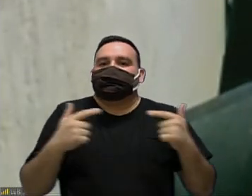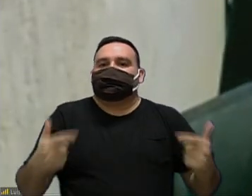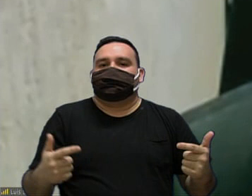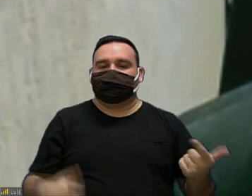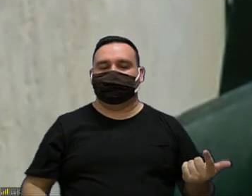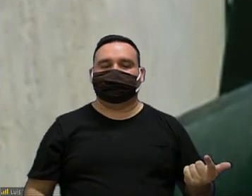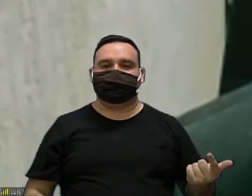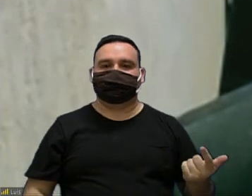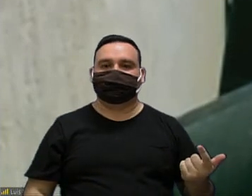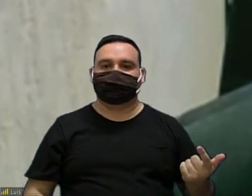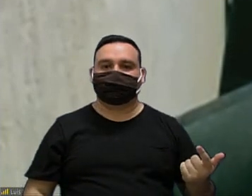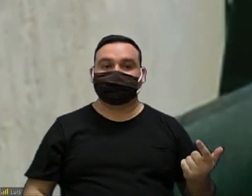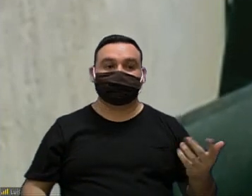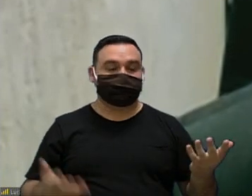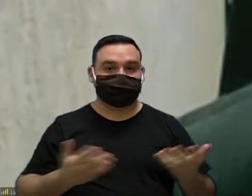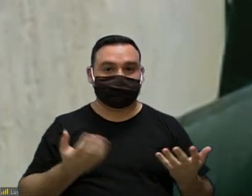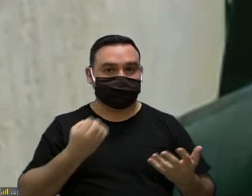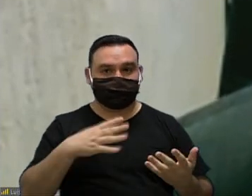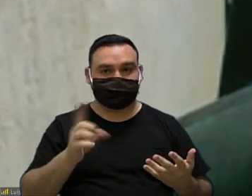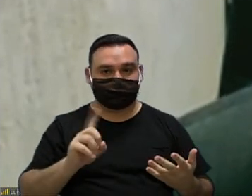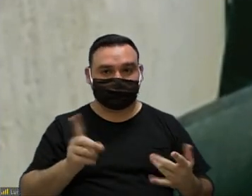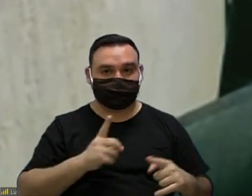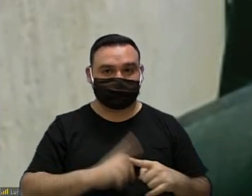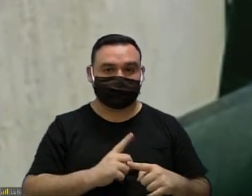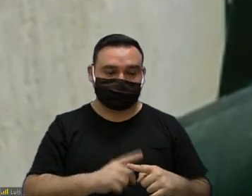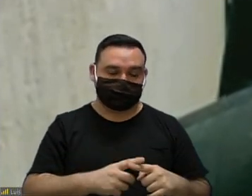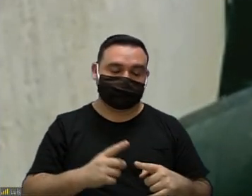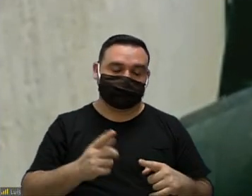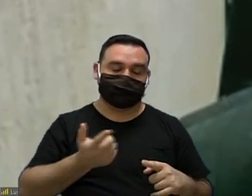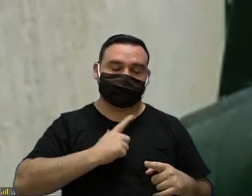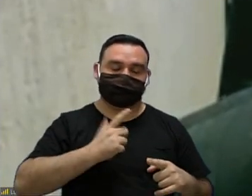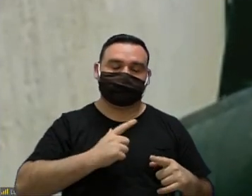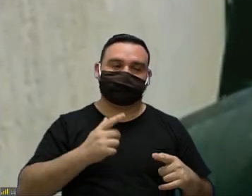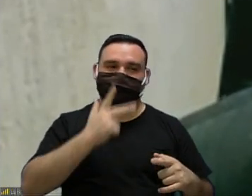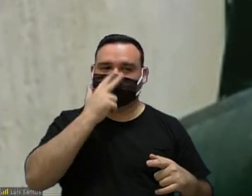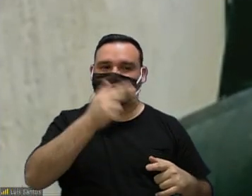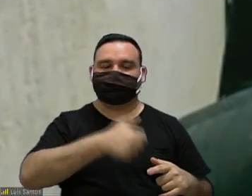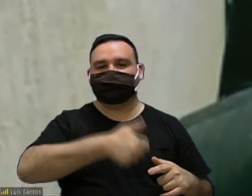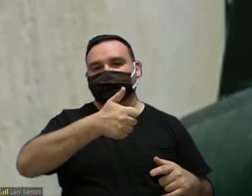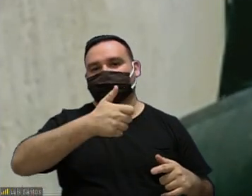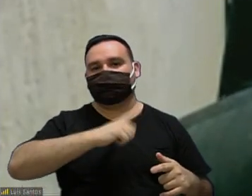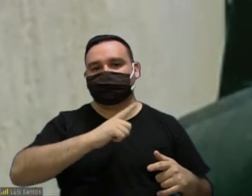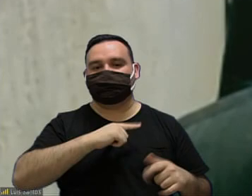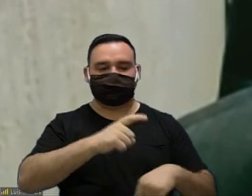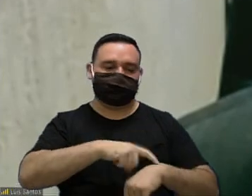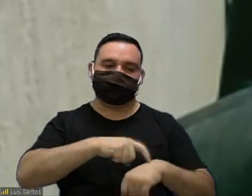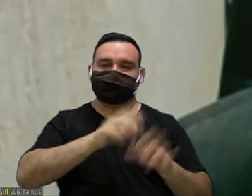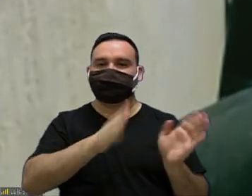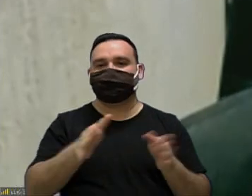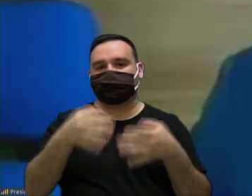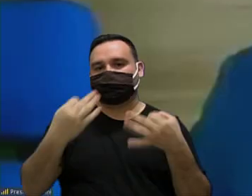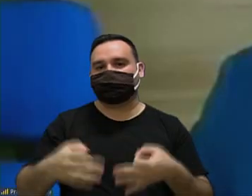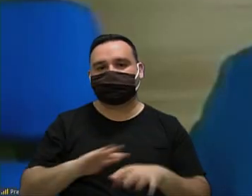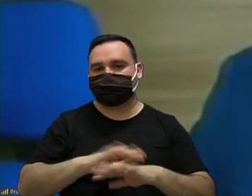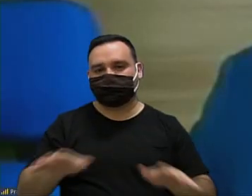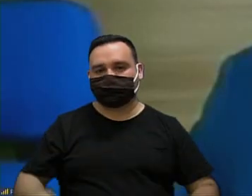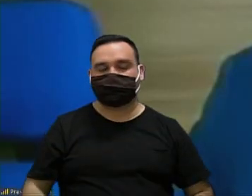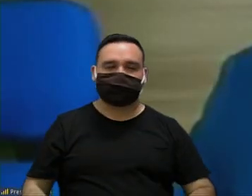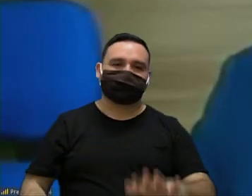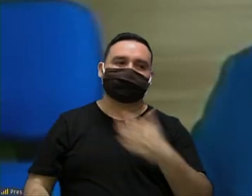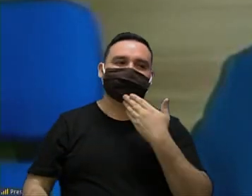o que não é legal para a questão da equidade aqui na distribuição do tempo eu sou uma colocação peço